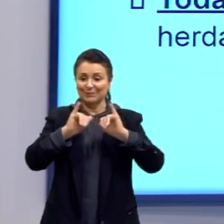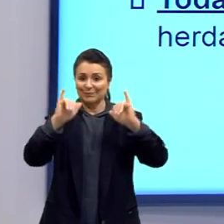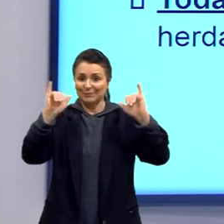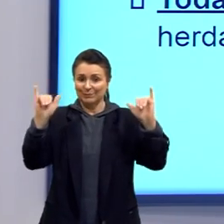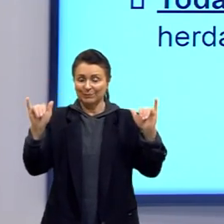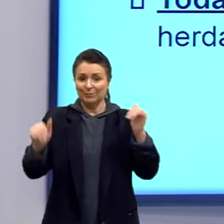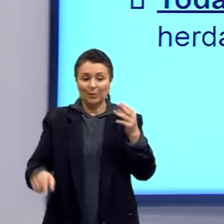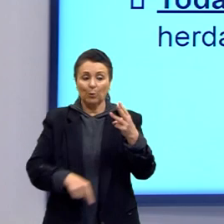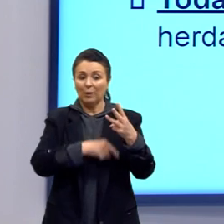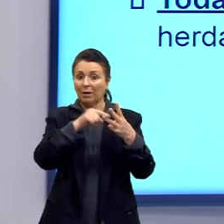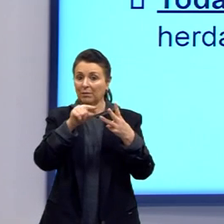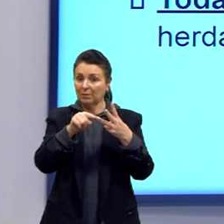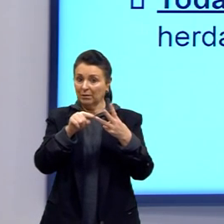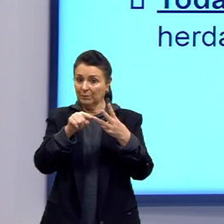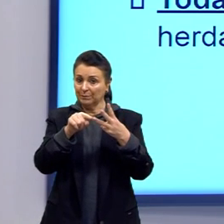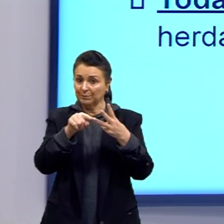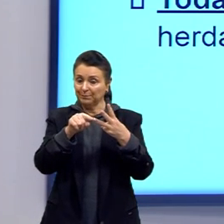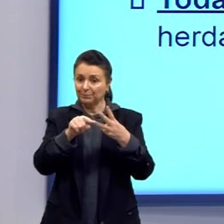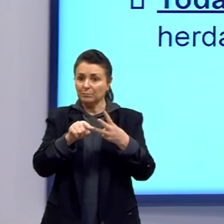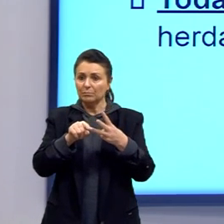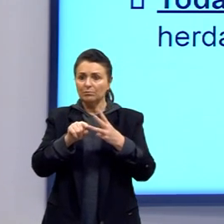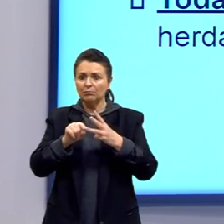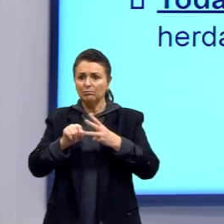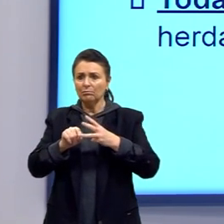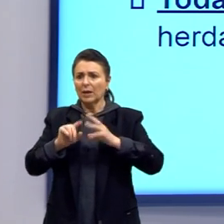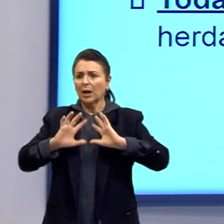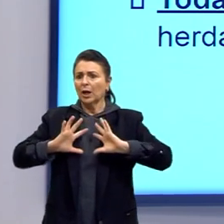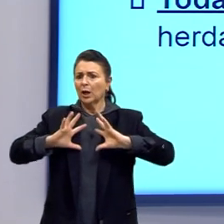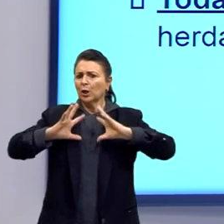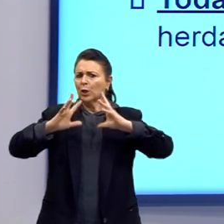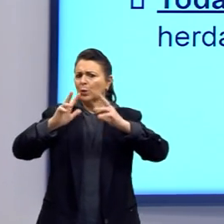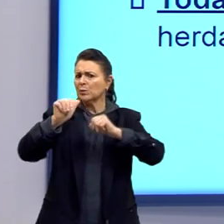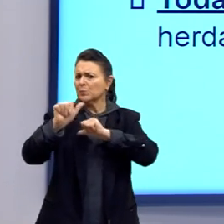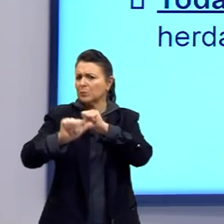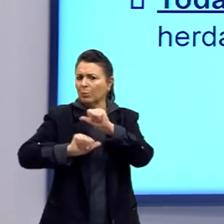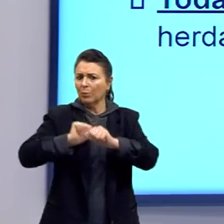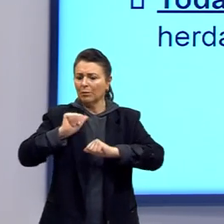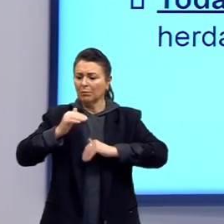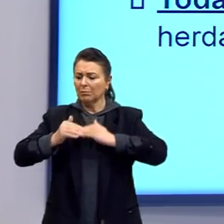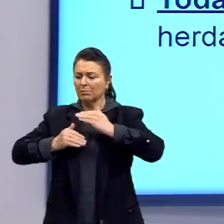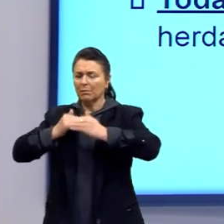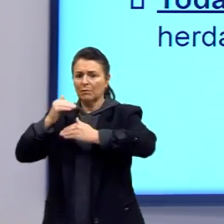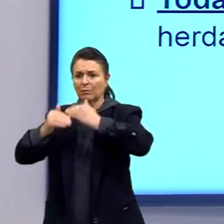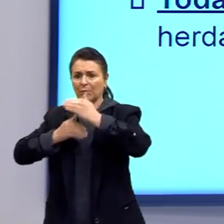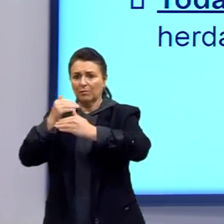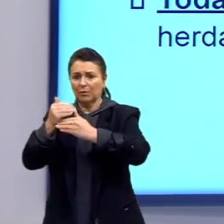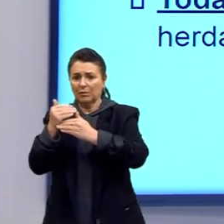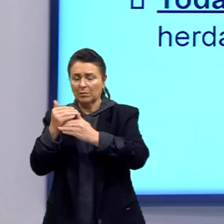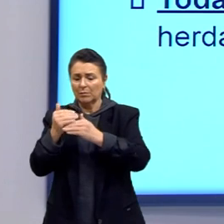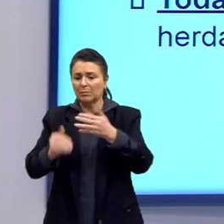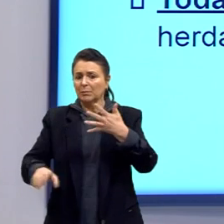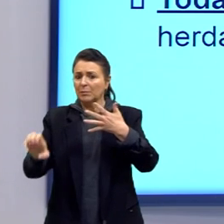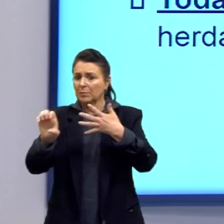Terceiro tópico. Todas as mudanças desenvolvidas pelas espécies são